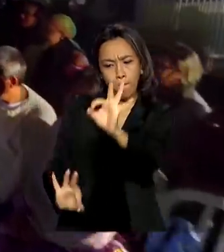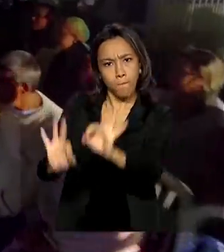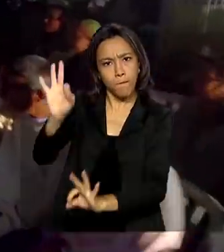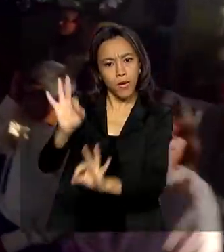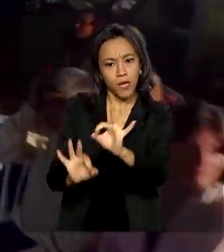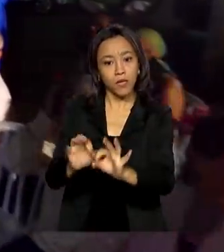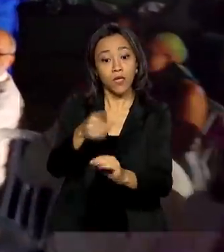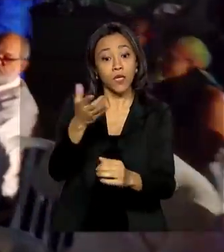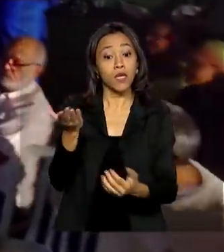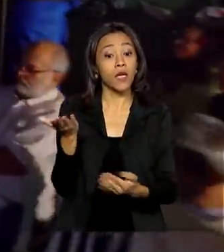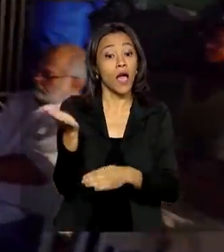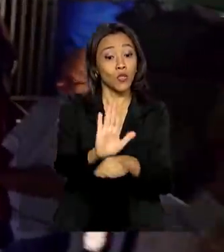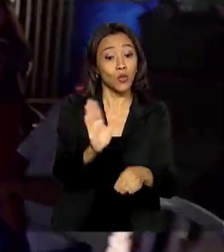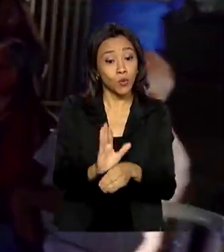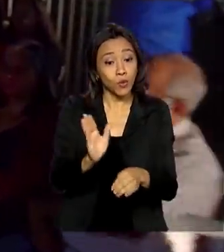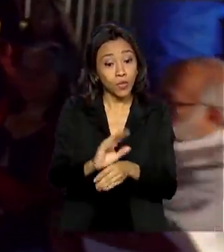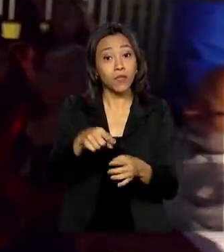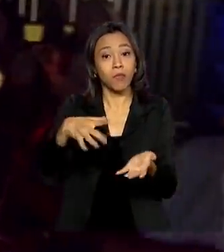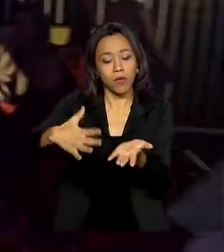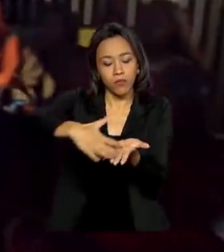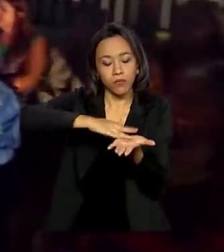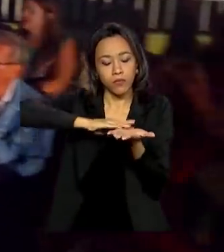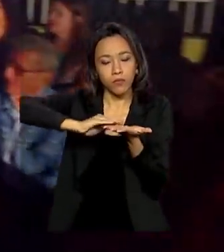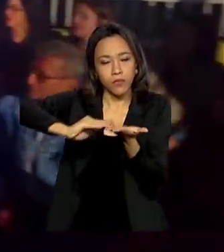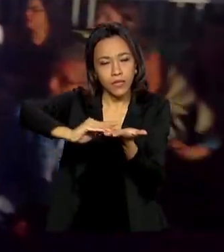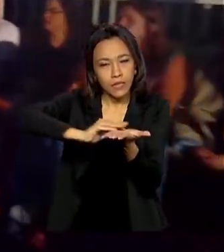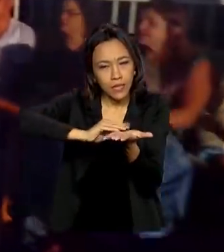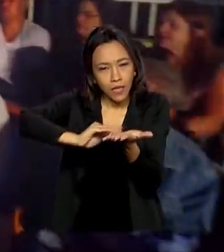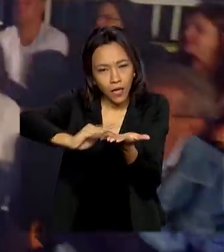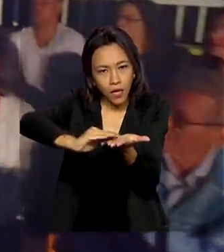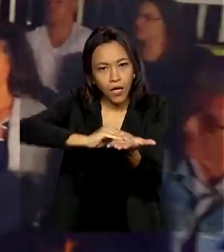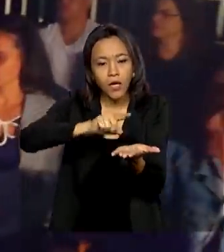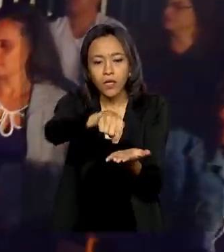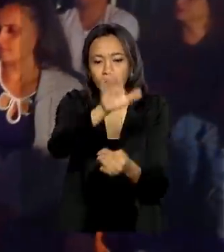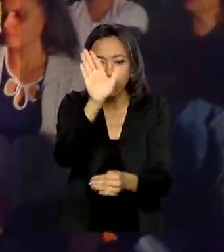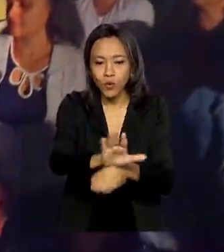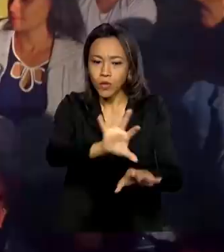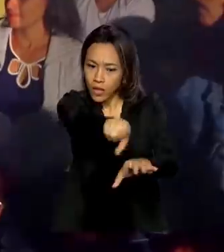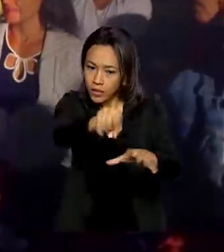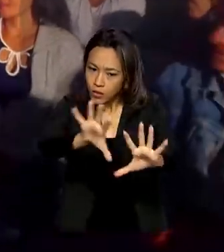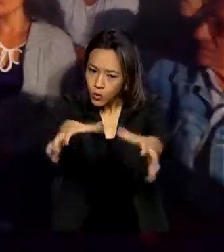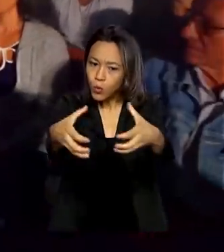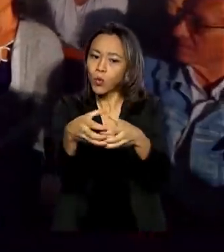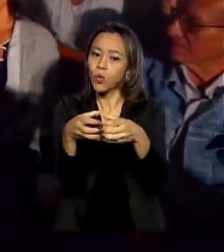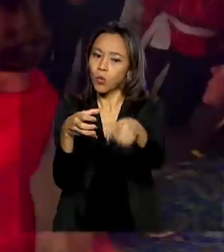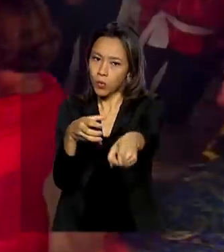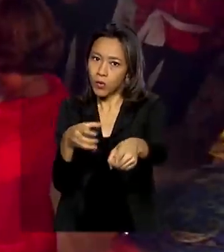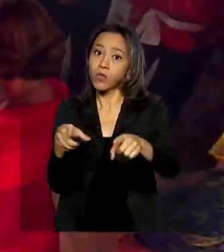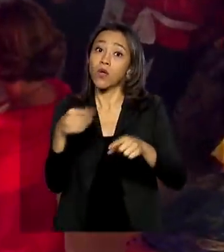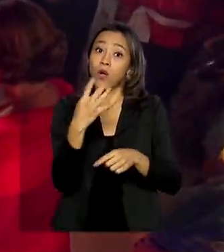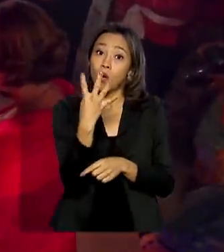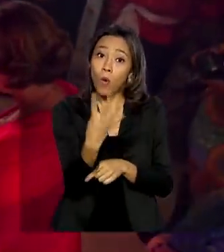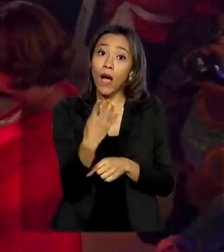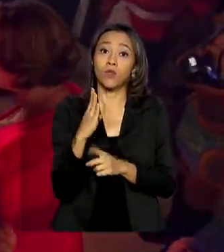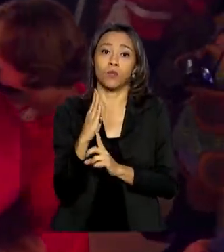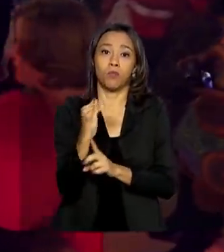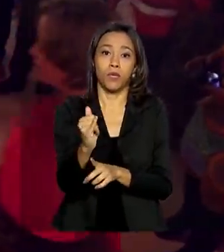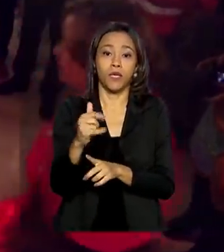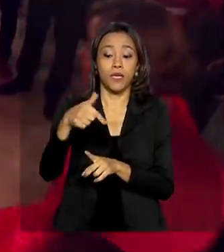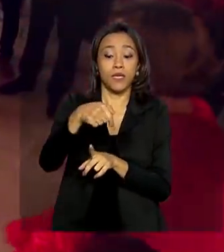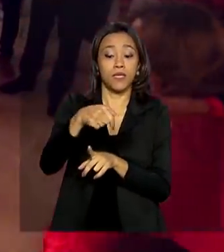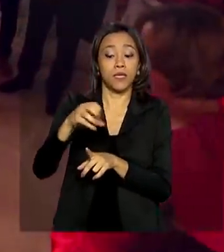ciganos e quilombolas. Até junho serão destinados a esses grupos 4 bilhões e 700